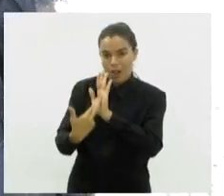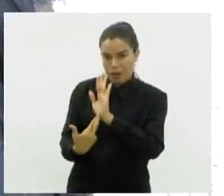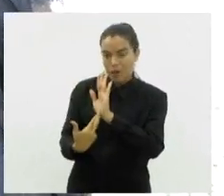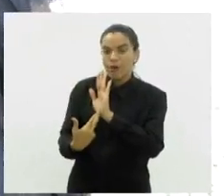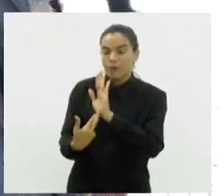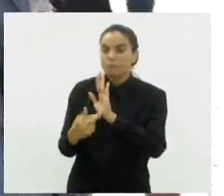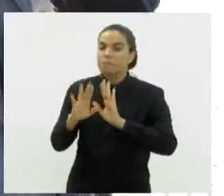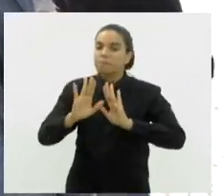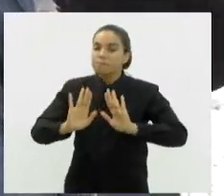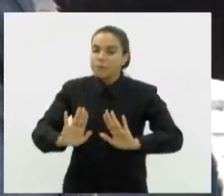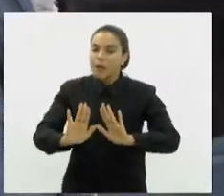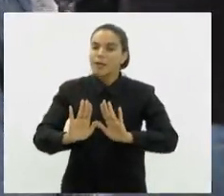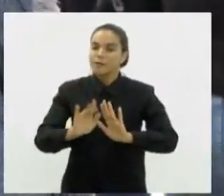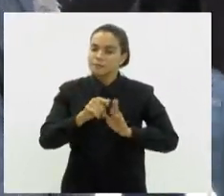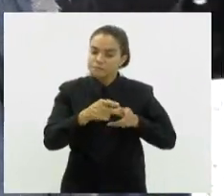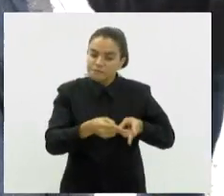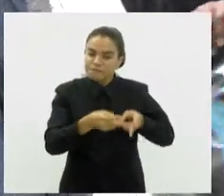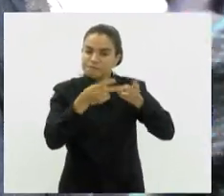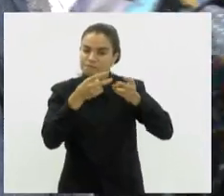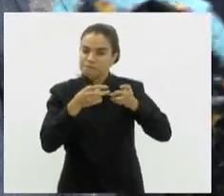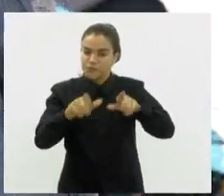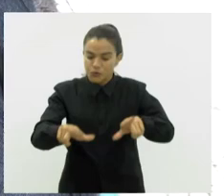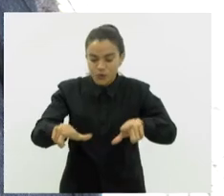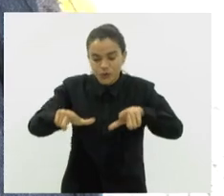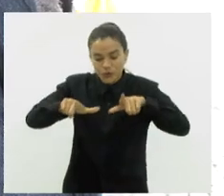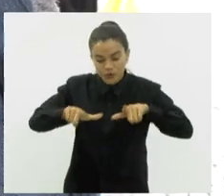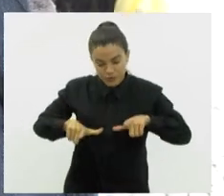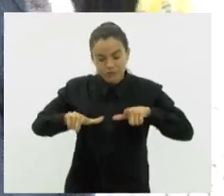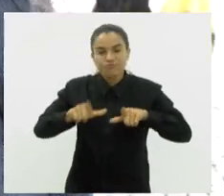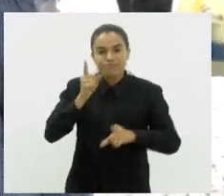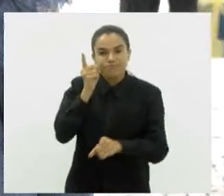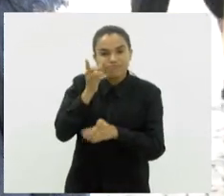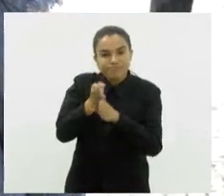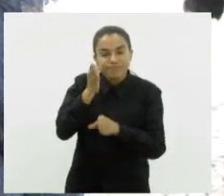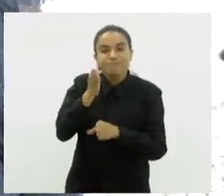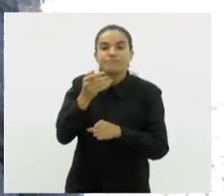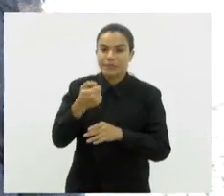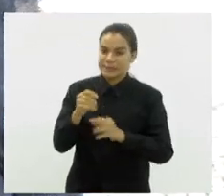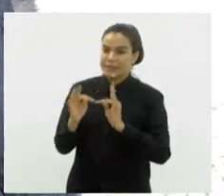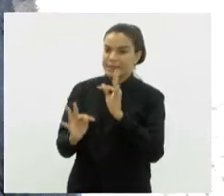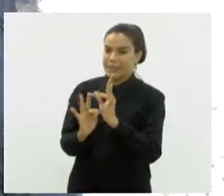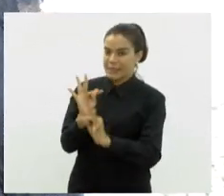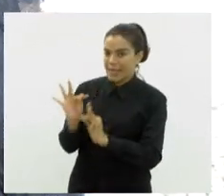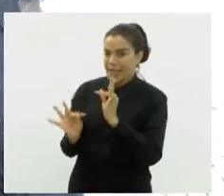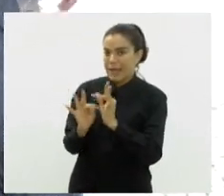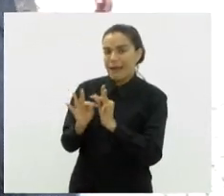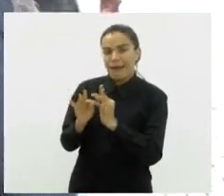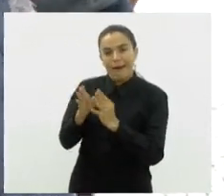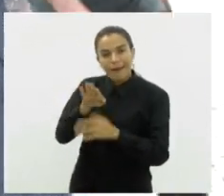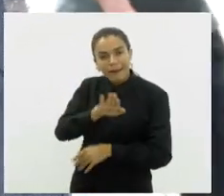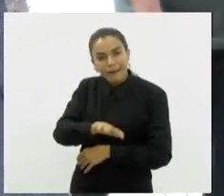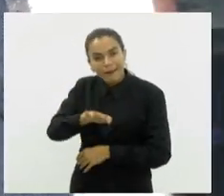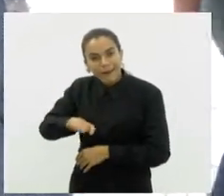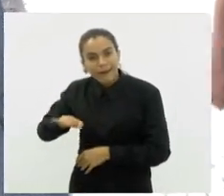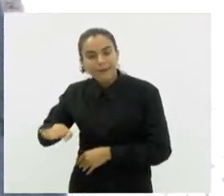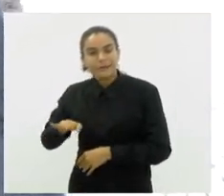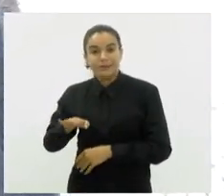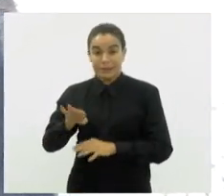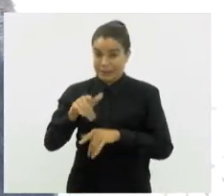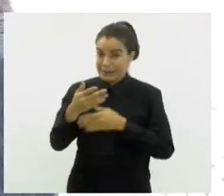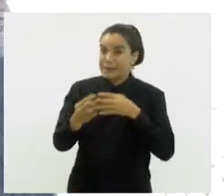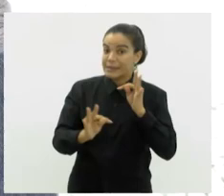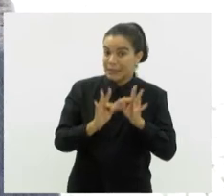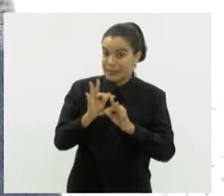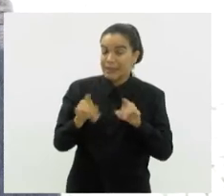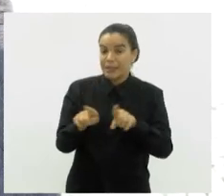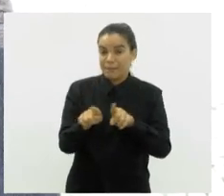percebe que quando recebe esse diagnóstico, você precisa tratar, tratar essa criança, tratar a família, que a